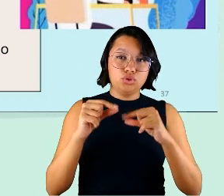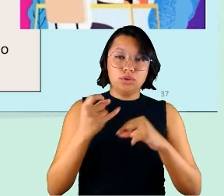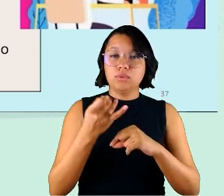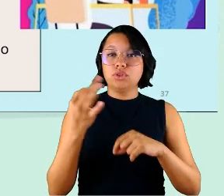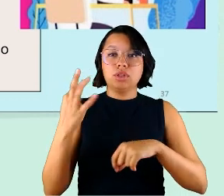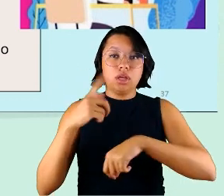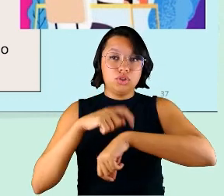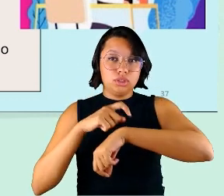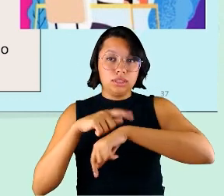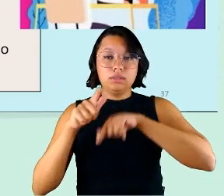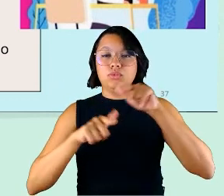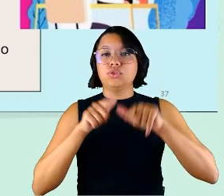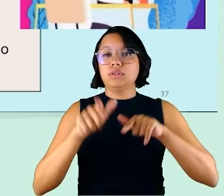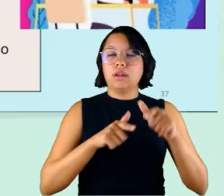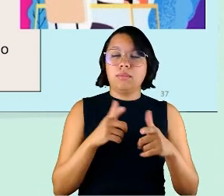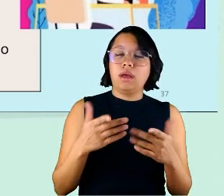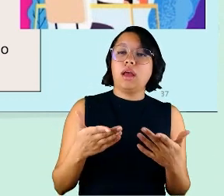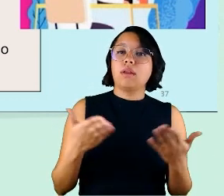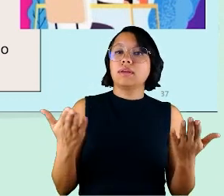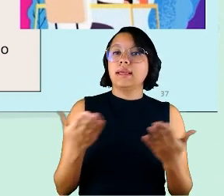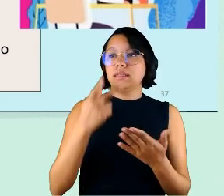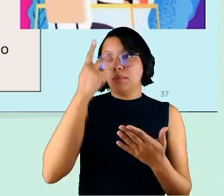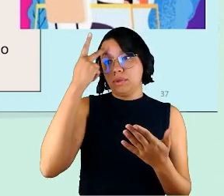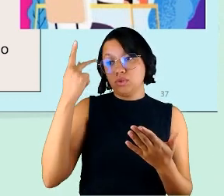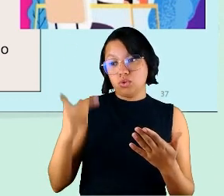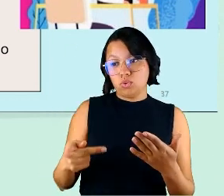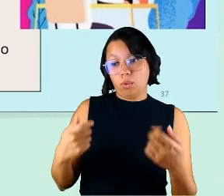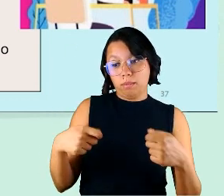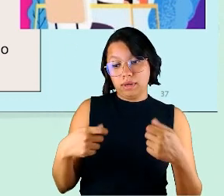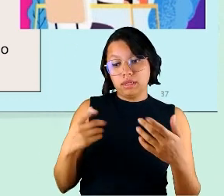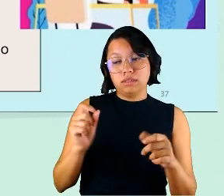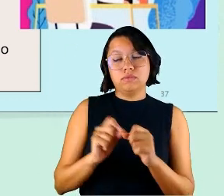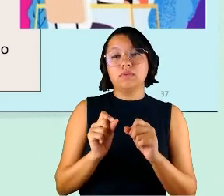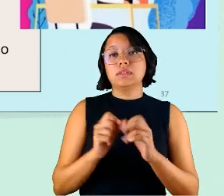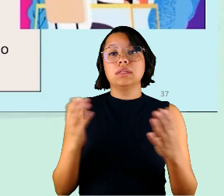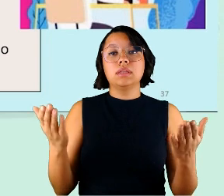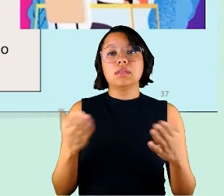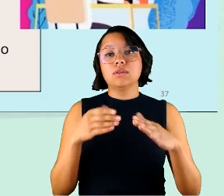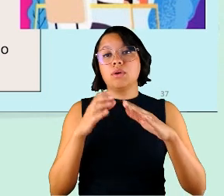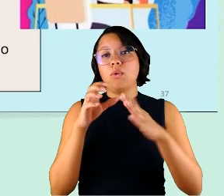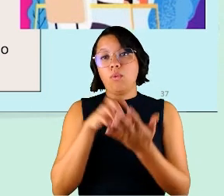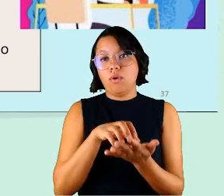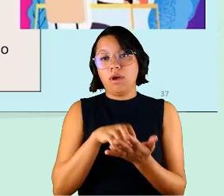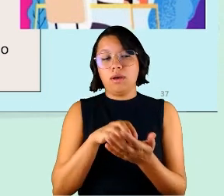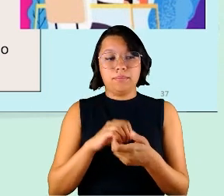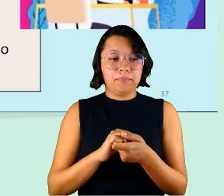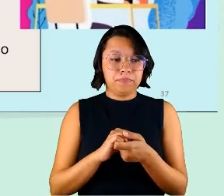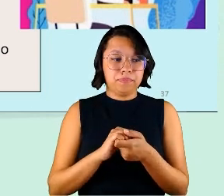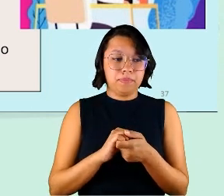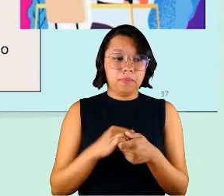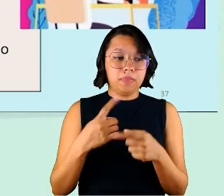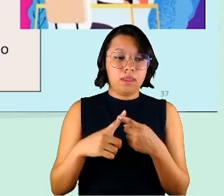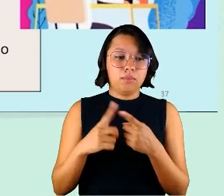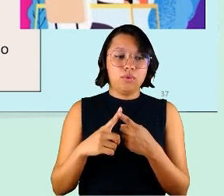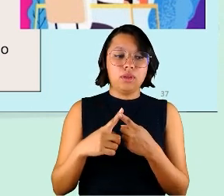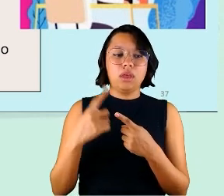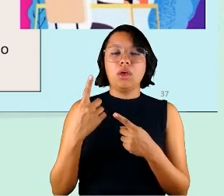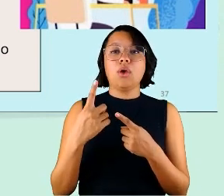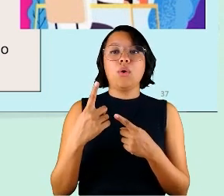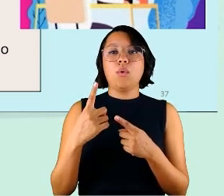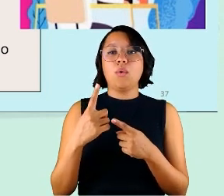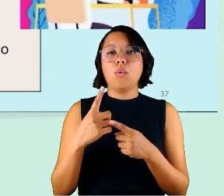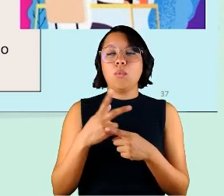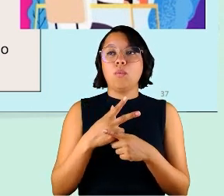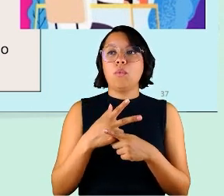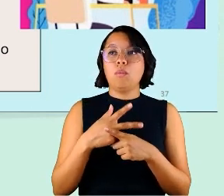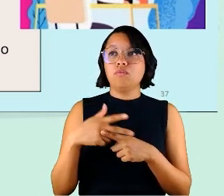síncrono de trabalho síncrono que esse indivíduo tem que fazer na organização porque um dos grandes ganhos